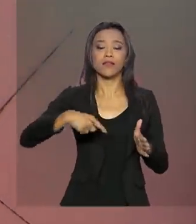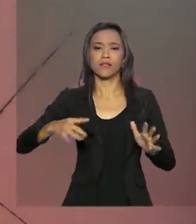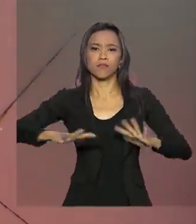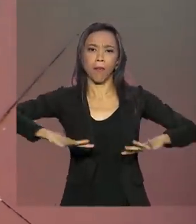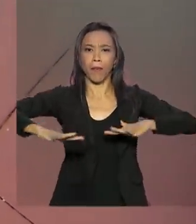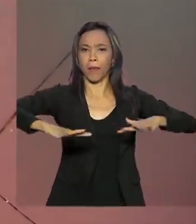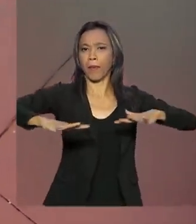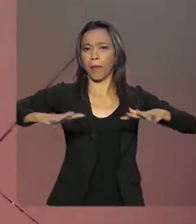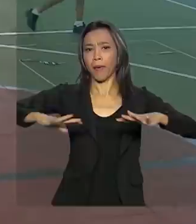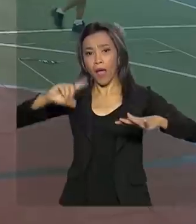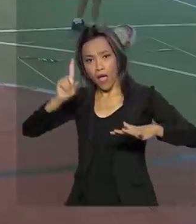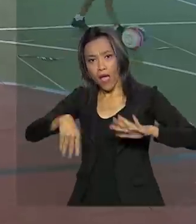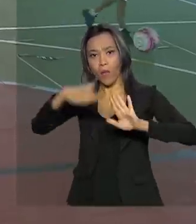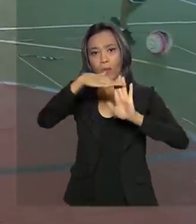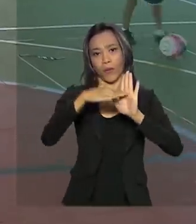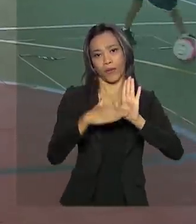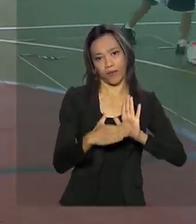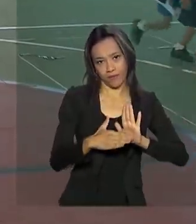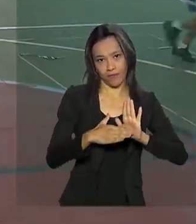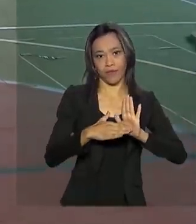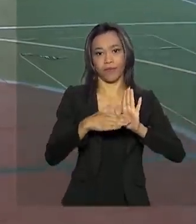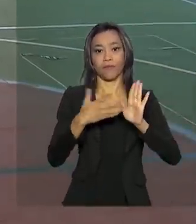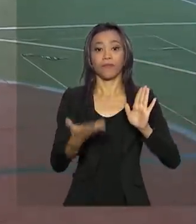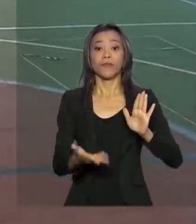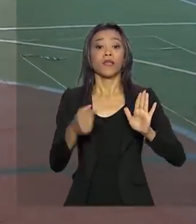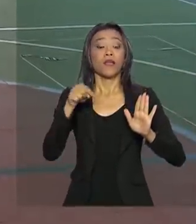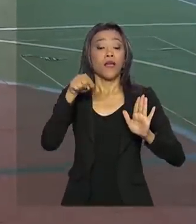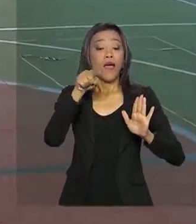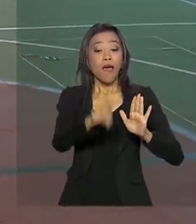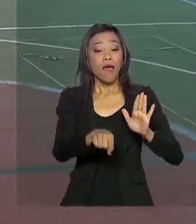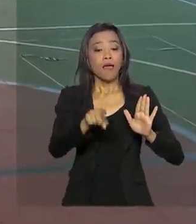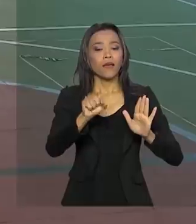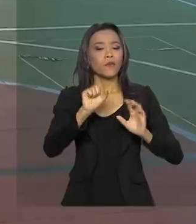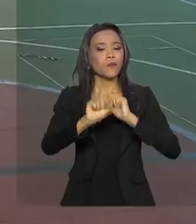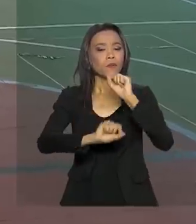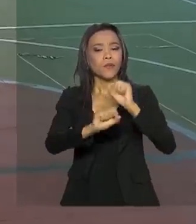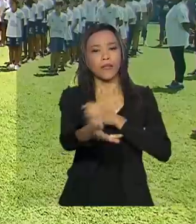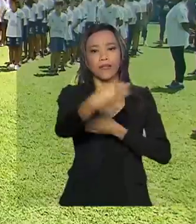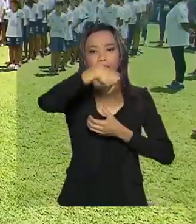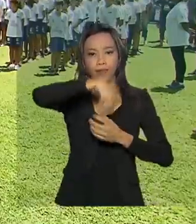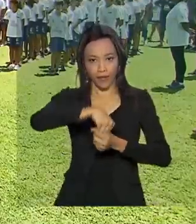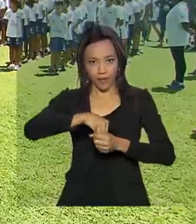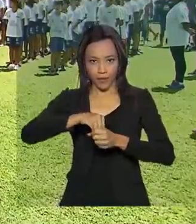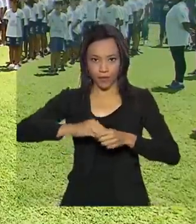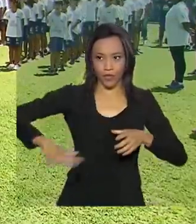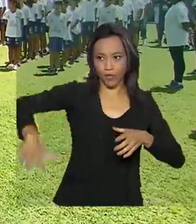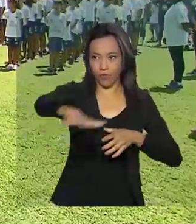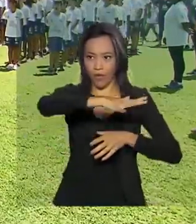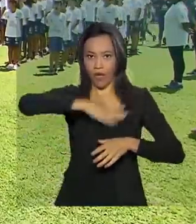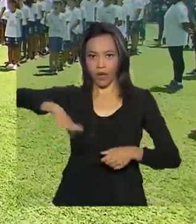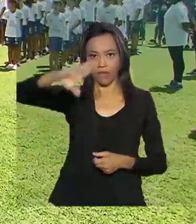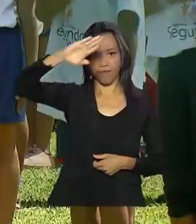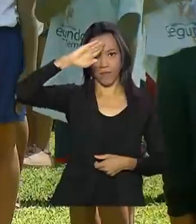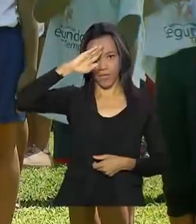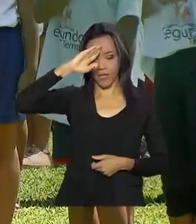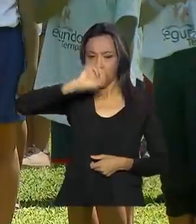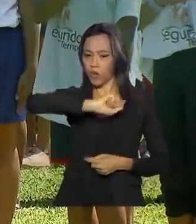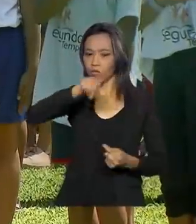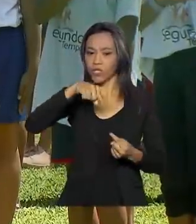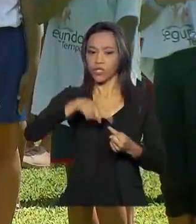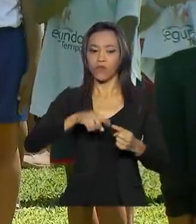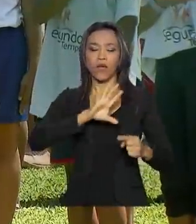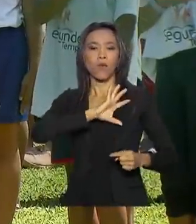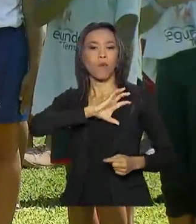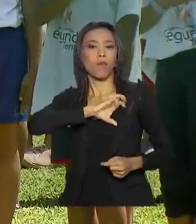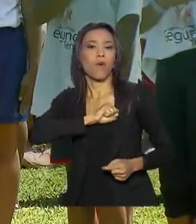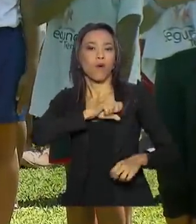programa Forças no Esporte, o Profesp. Por ser realizada em uma unidade militar, a intenção também é desenvolver o civismo,